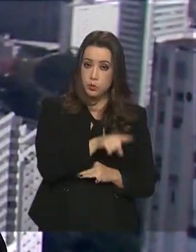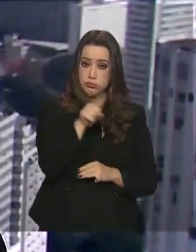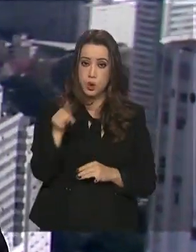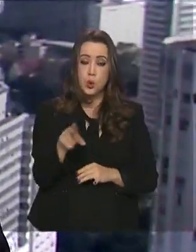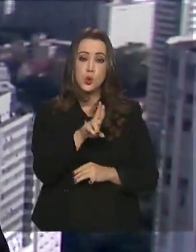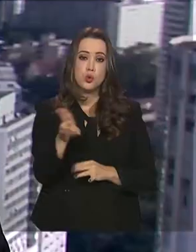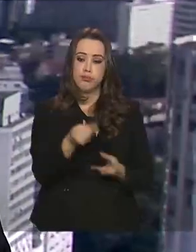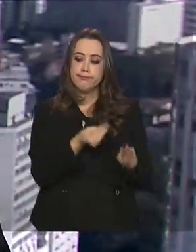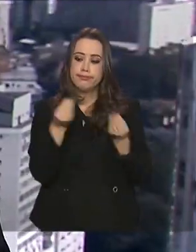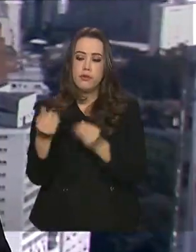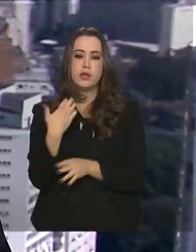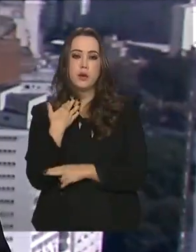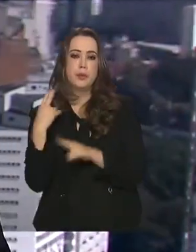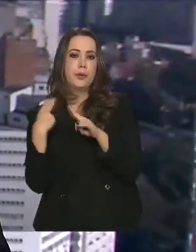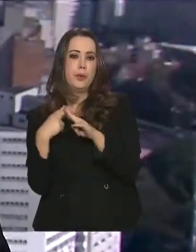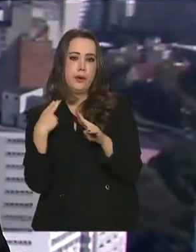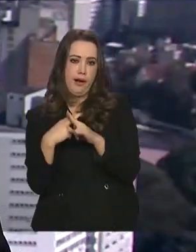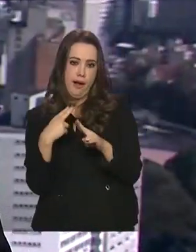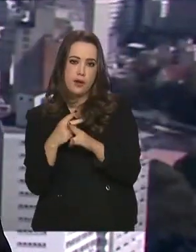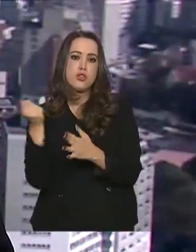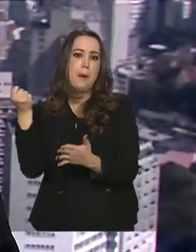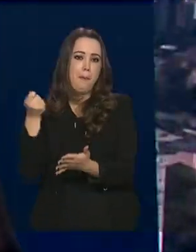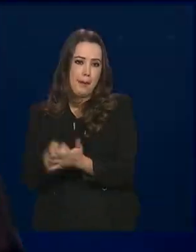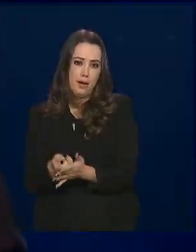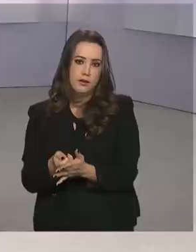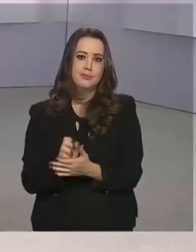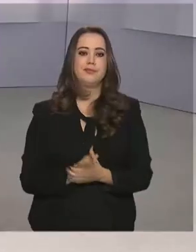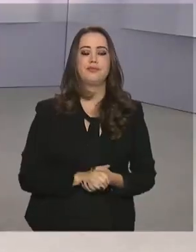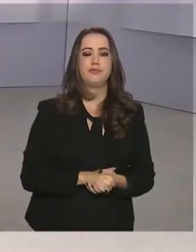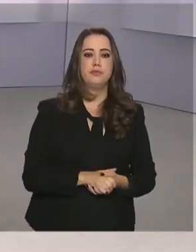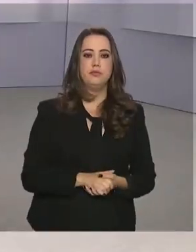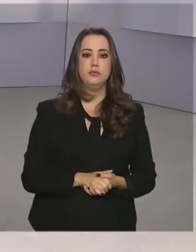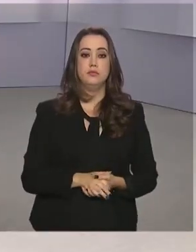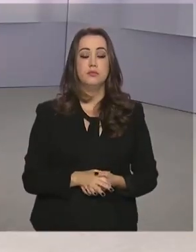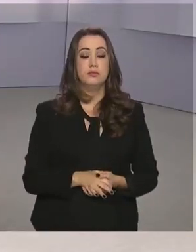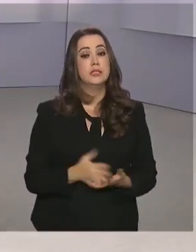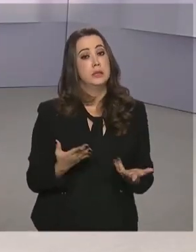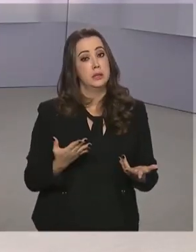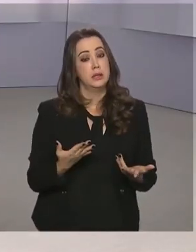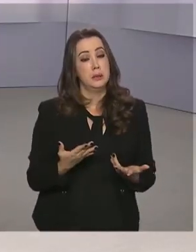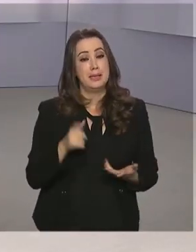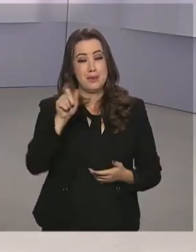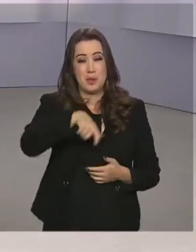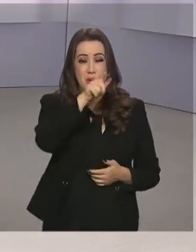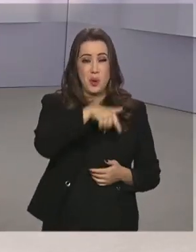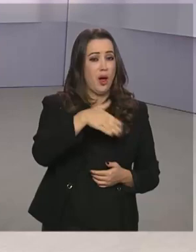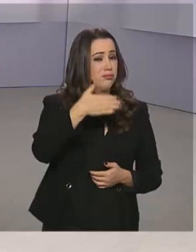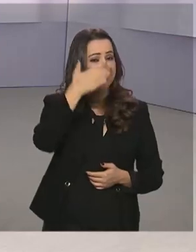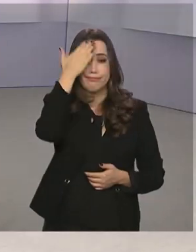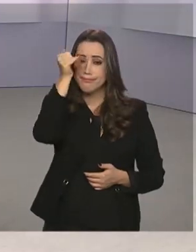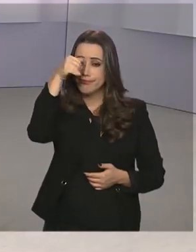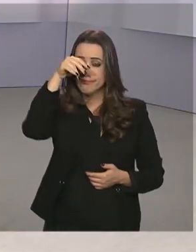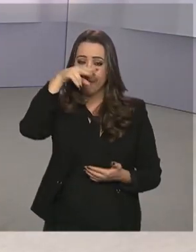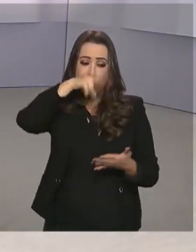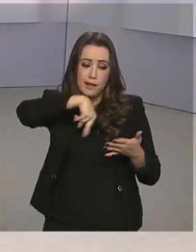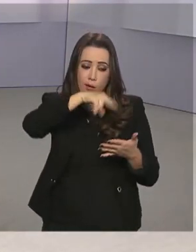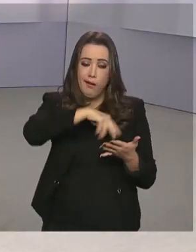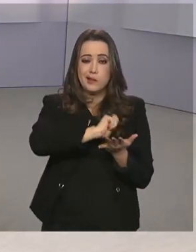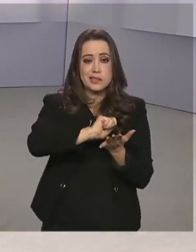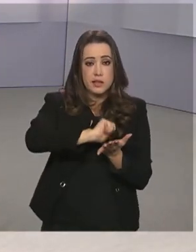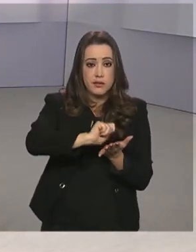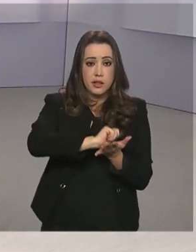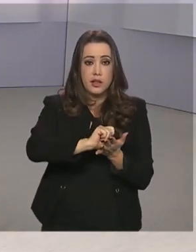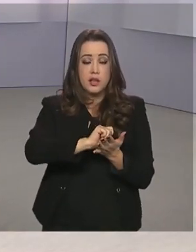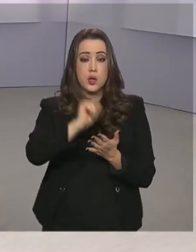os nomes são enviados à Caixa Econômica para pagamento. A taxa de analfabetismo no Brasil caiu de 6